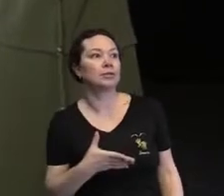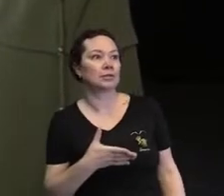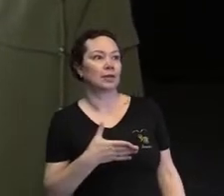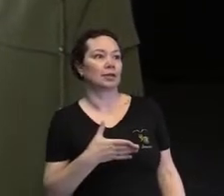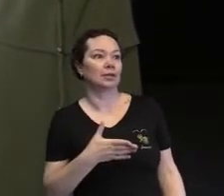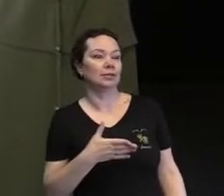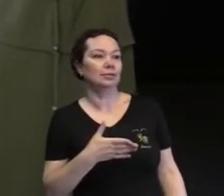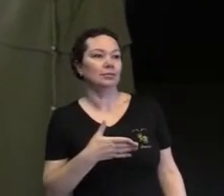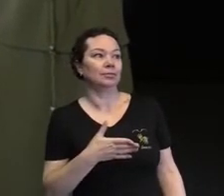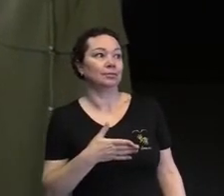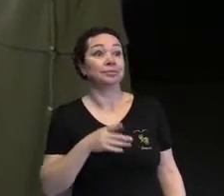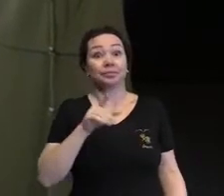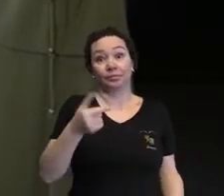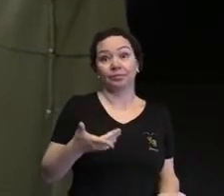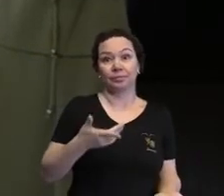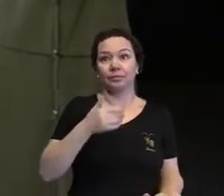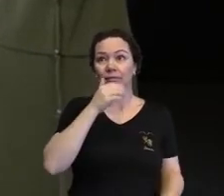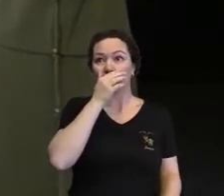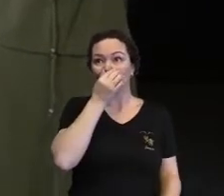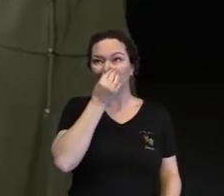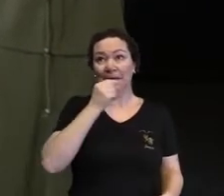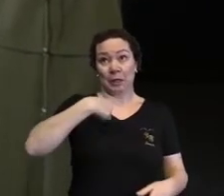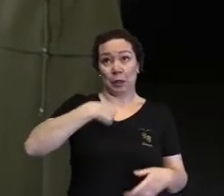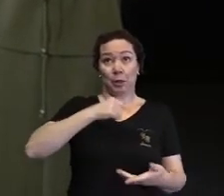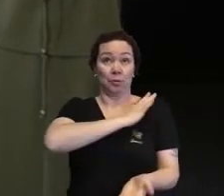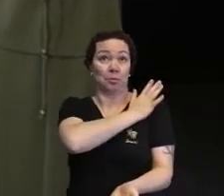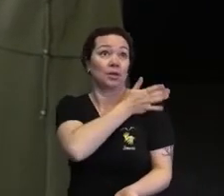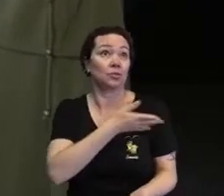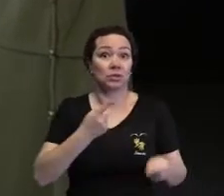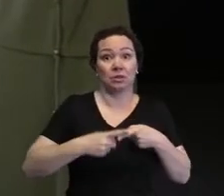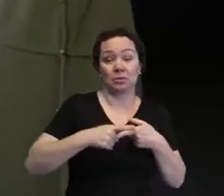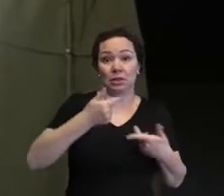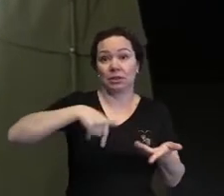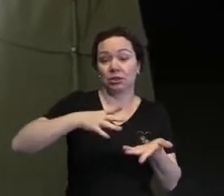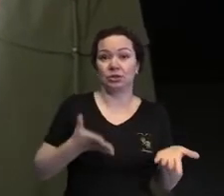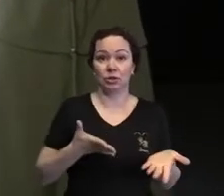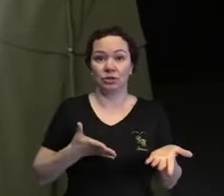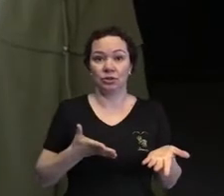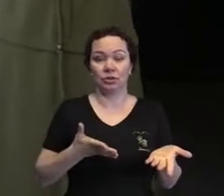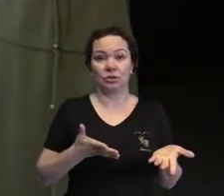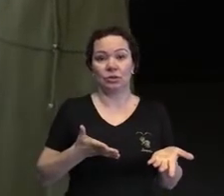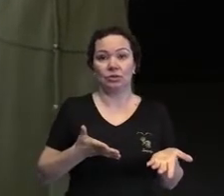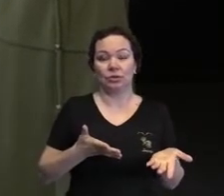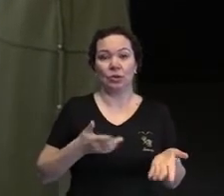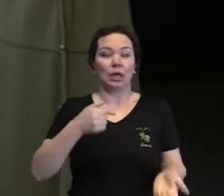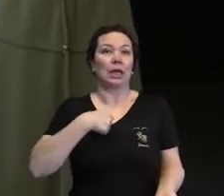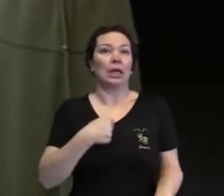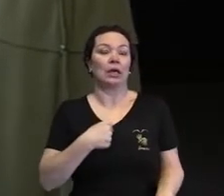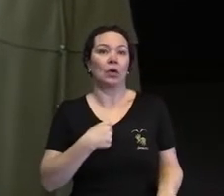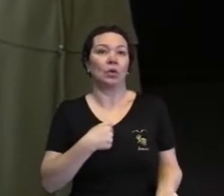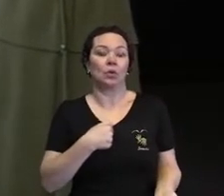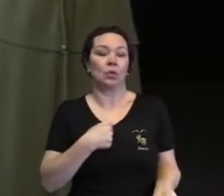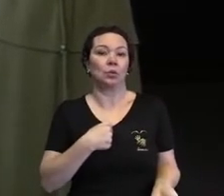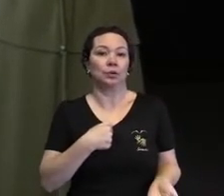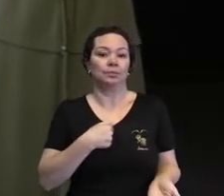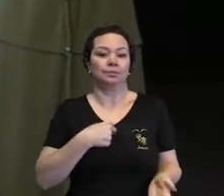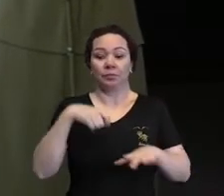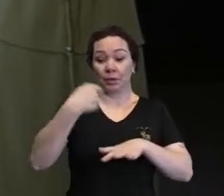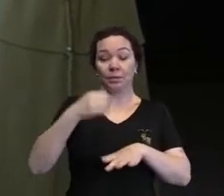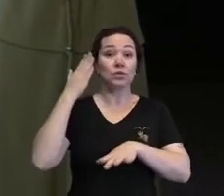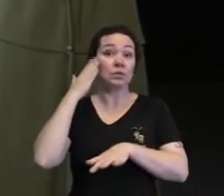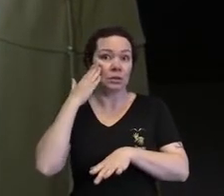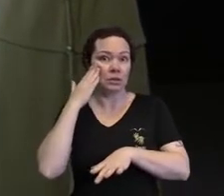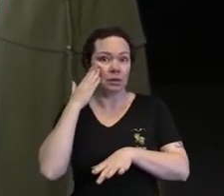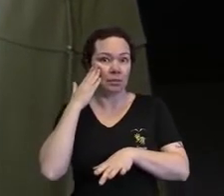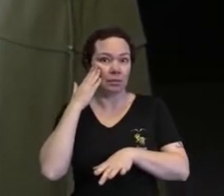específica? Será que eu sou preconceituosa por causa disso? Será que eu preciso saber